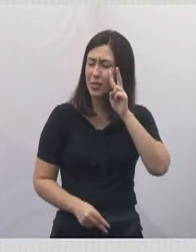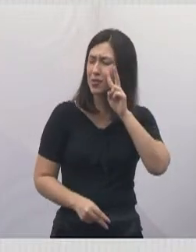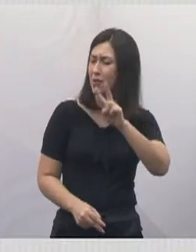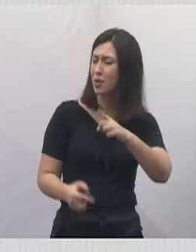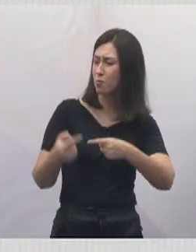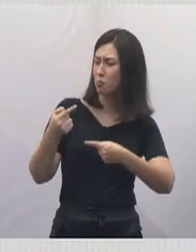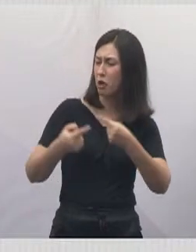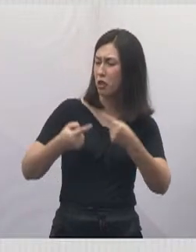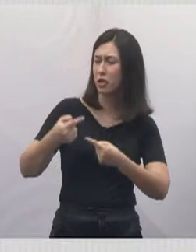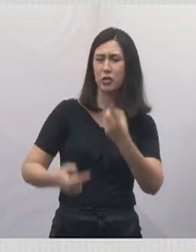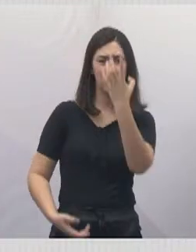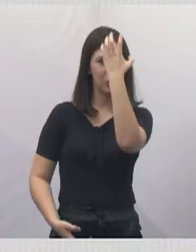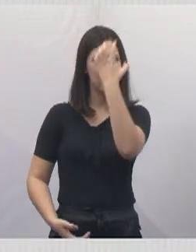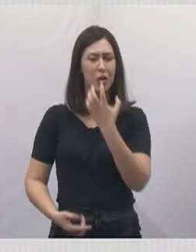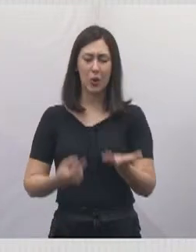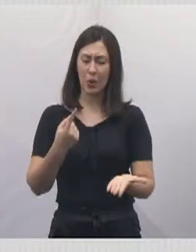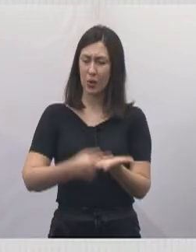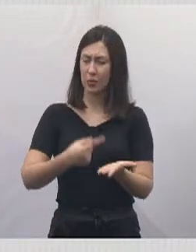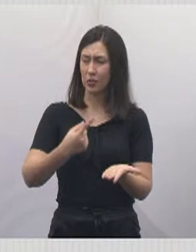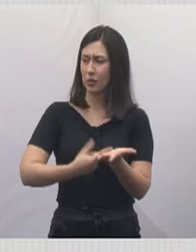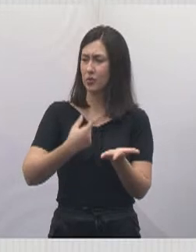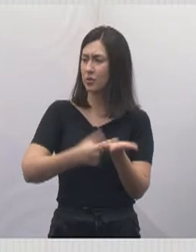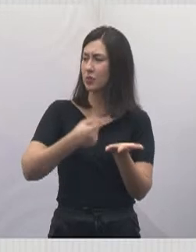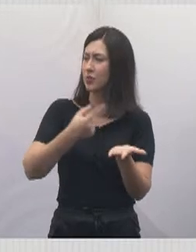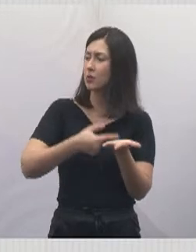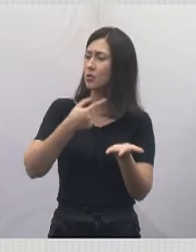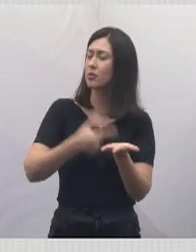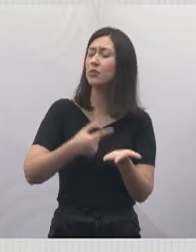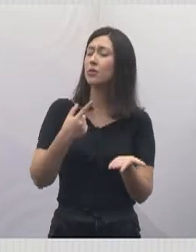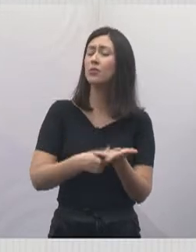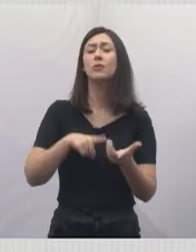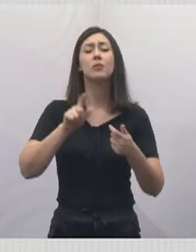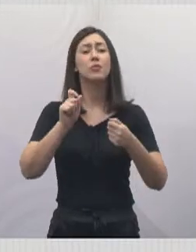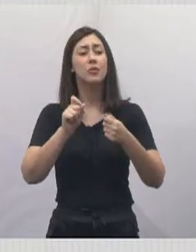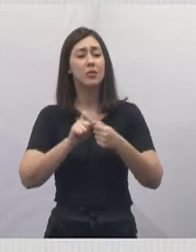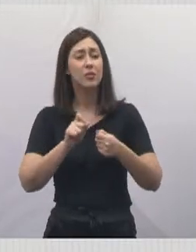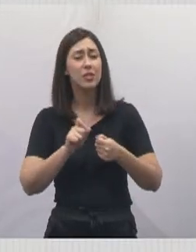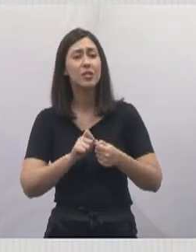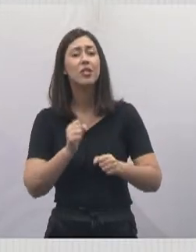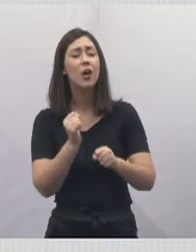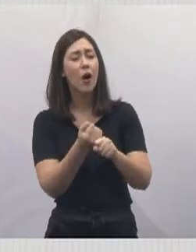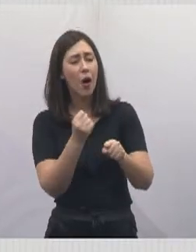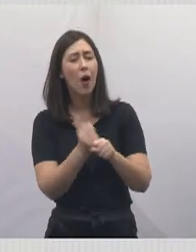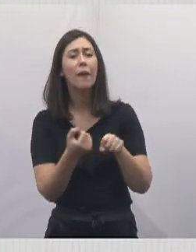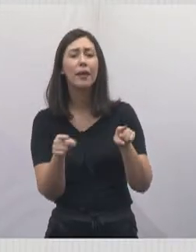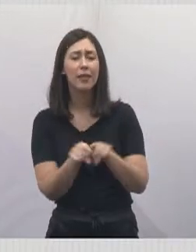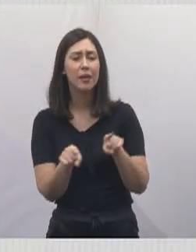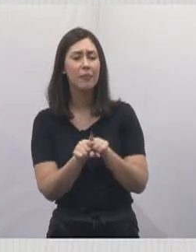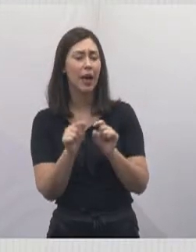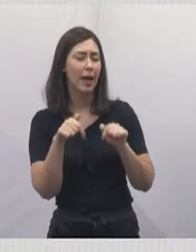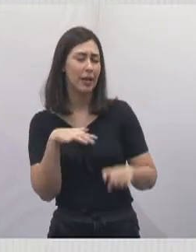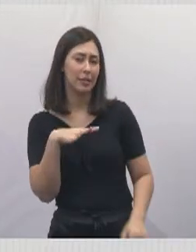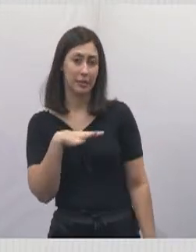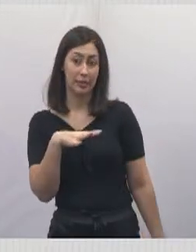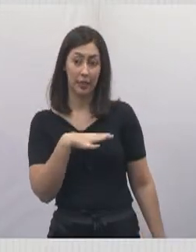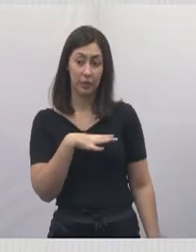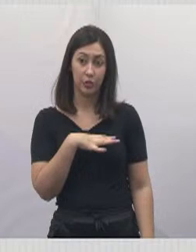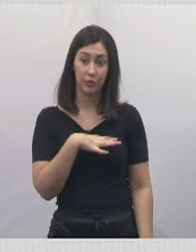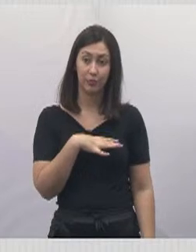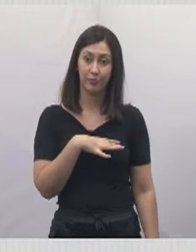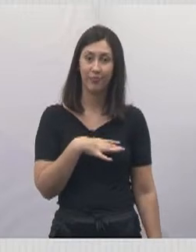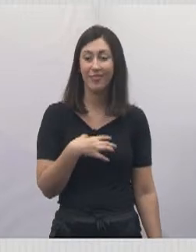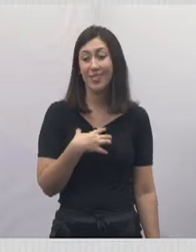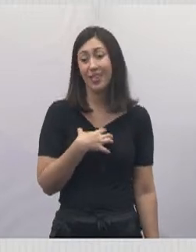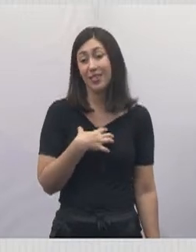de político sério, comprometido com as coisas públicas, vai realizar mais esta obra aqui em nosso município. Sinto